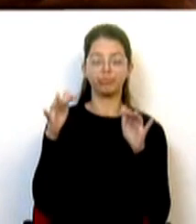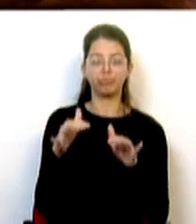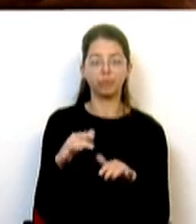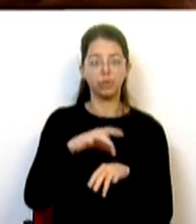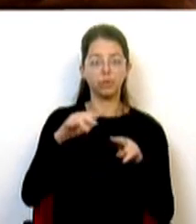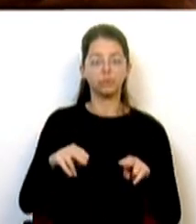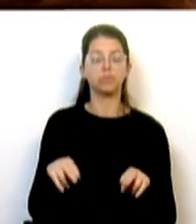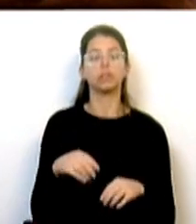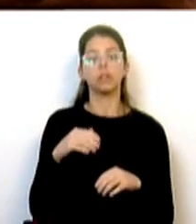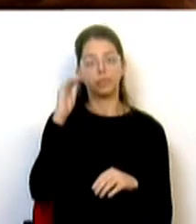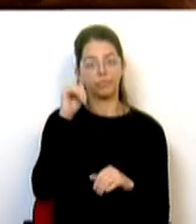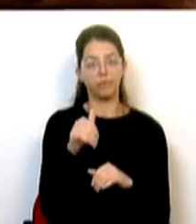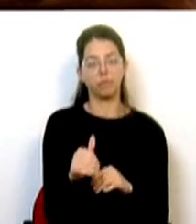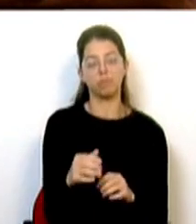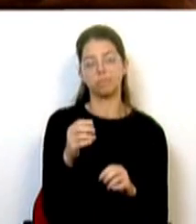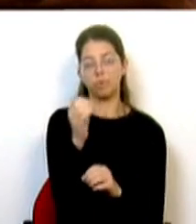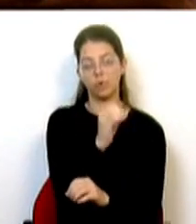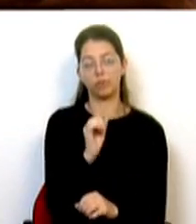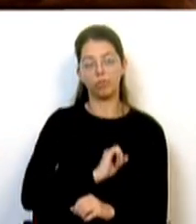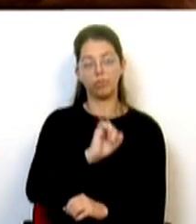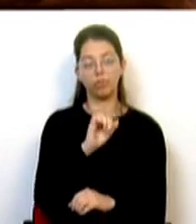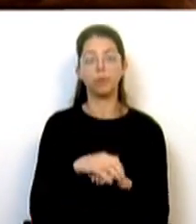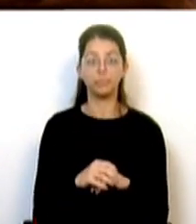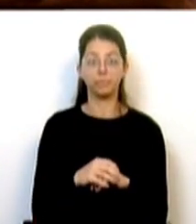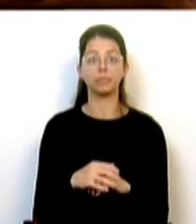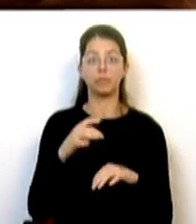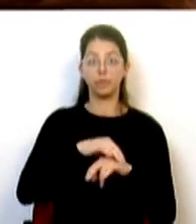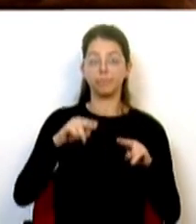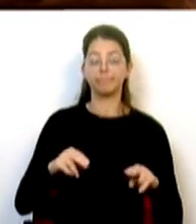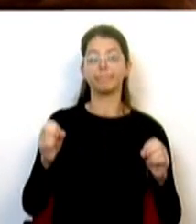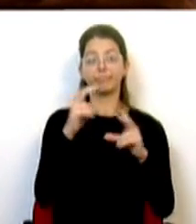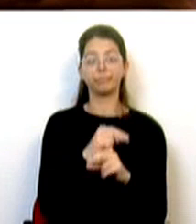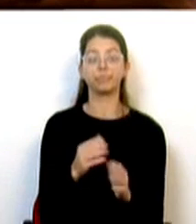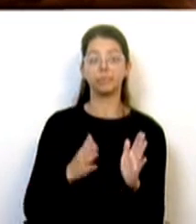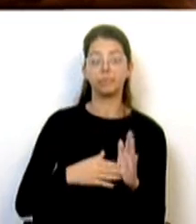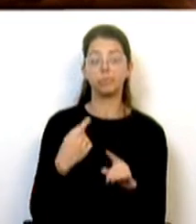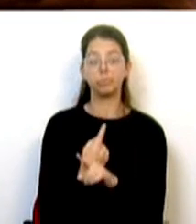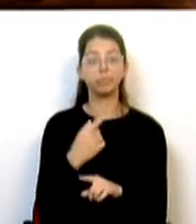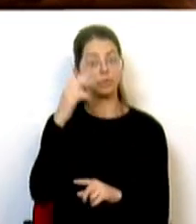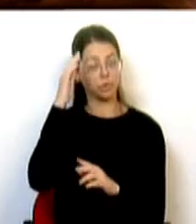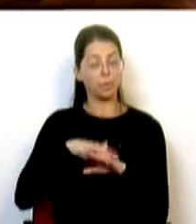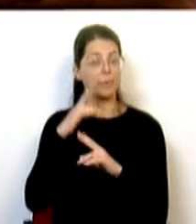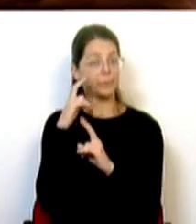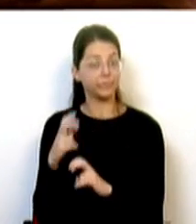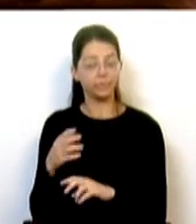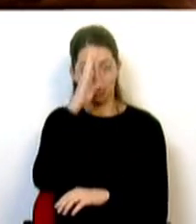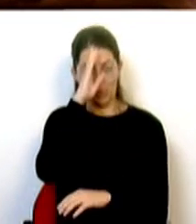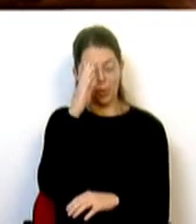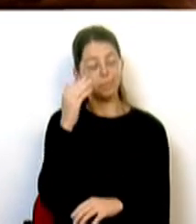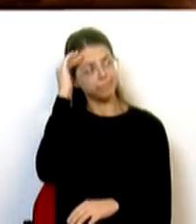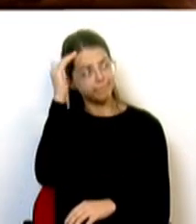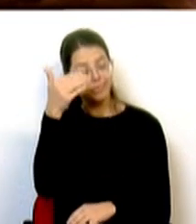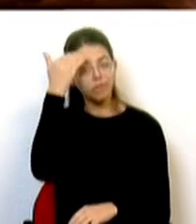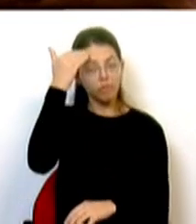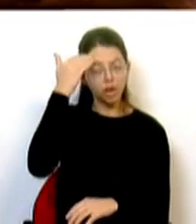futuro hospital do oeste, deixando de justificar a construção de um novo equipamento, já que o perfil que o estudo prevê e que é unanimemente aceito